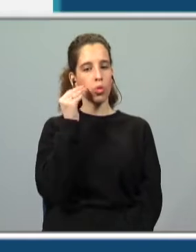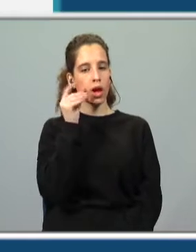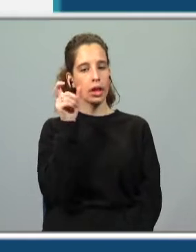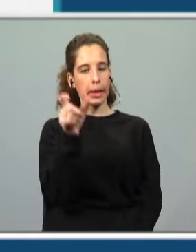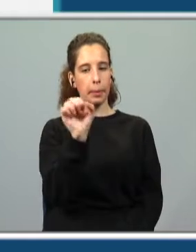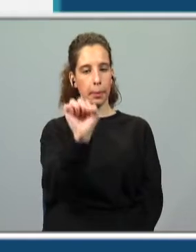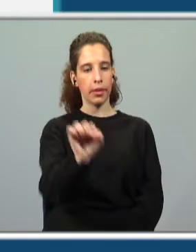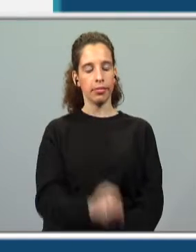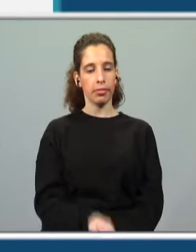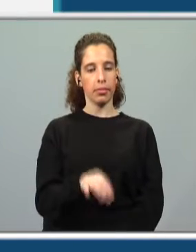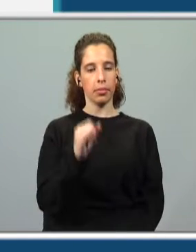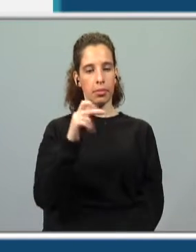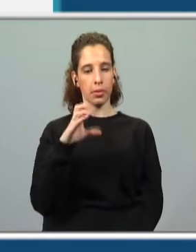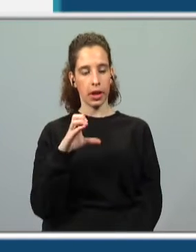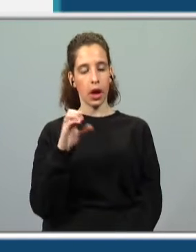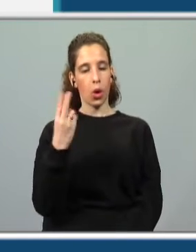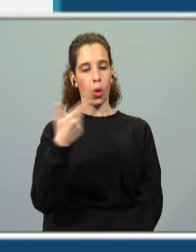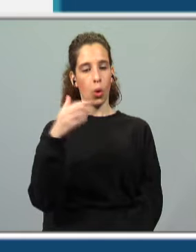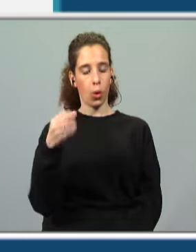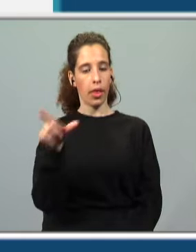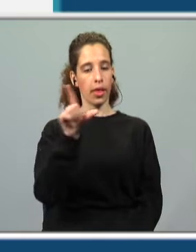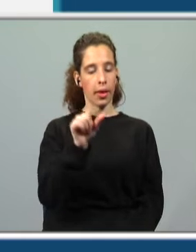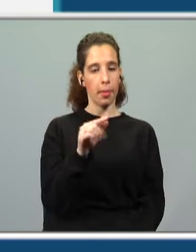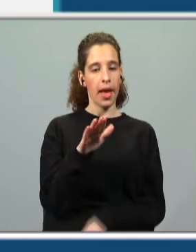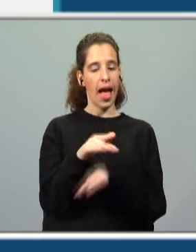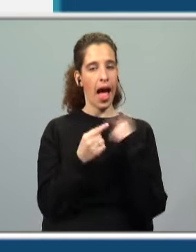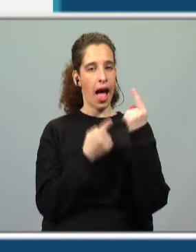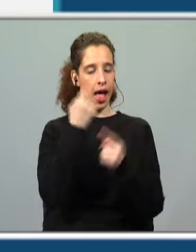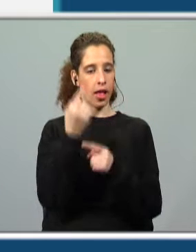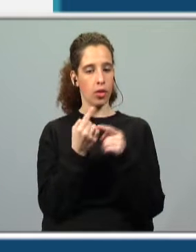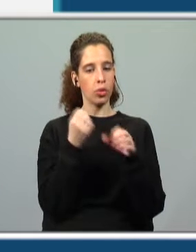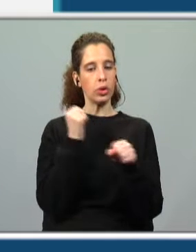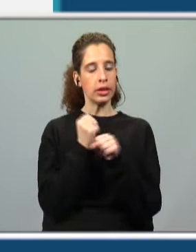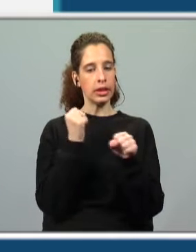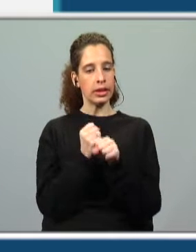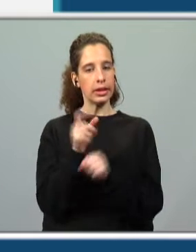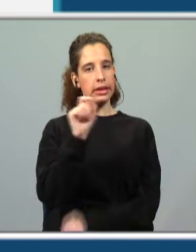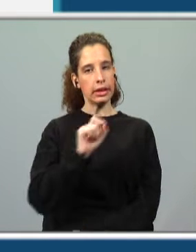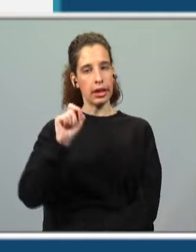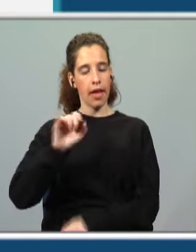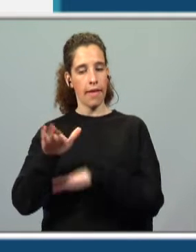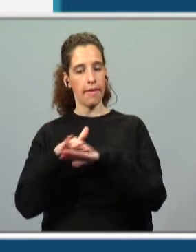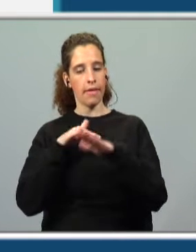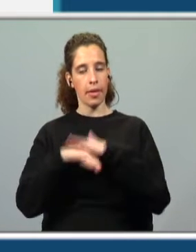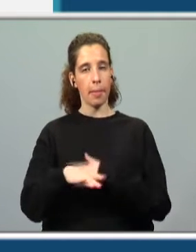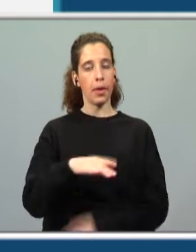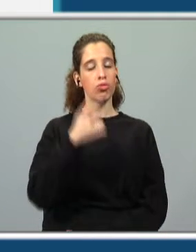de Miyakoto. Vamos também fazer alguns exercícios de ortografia para